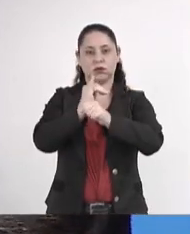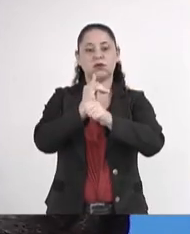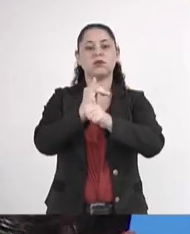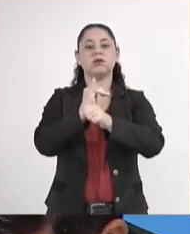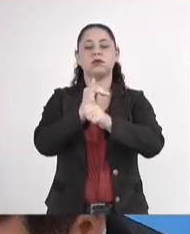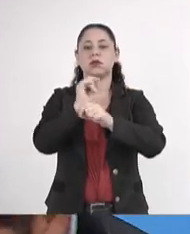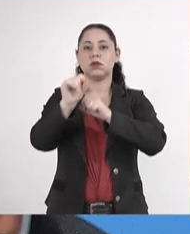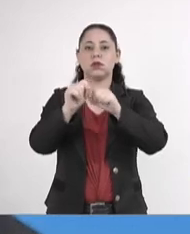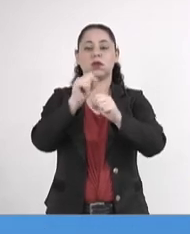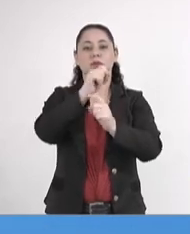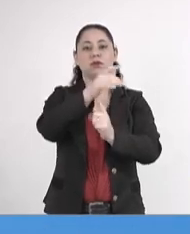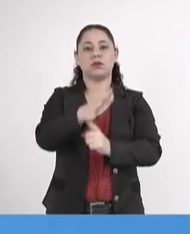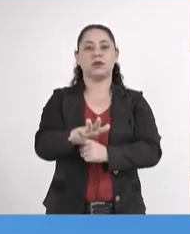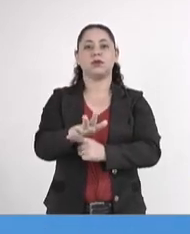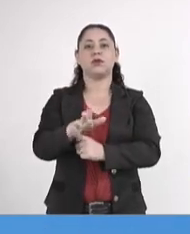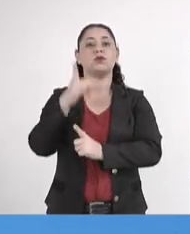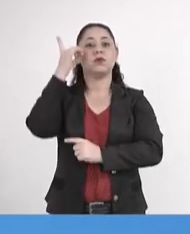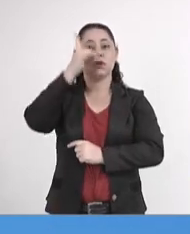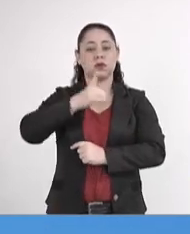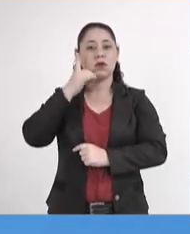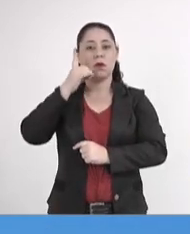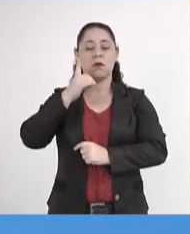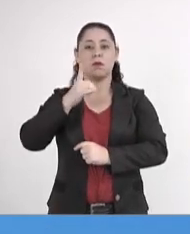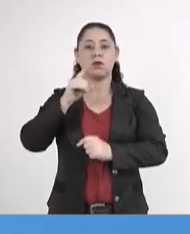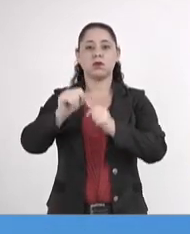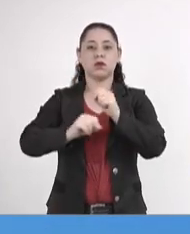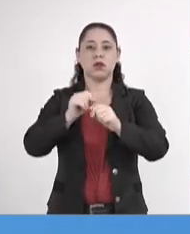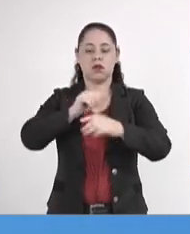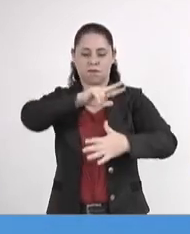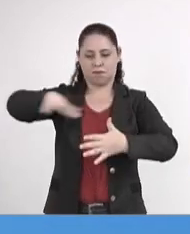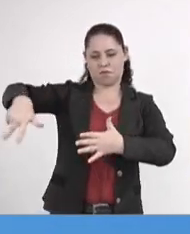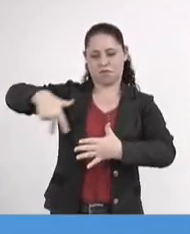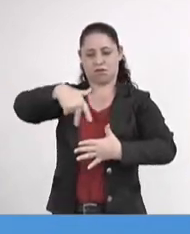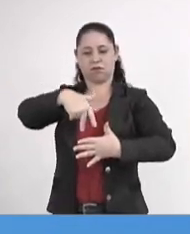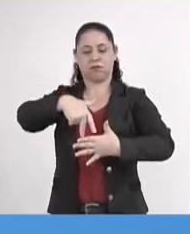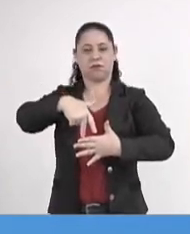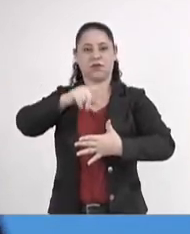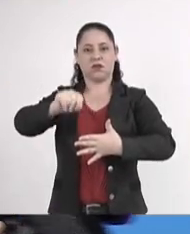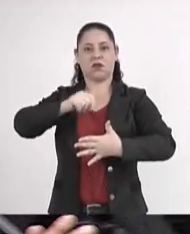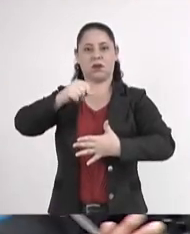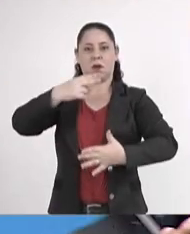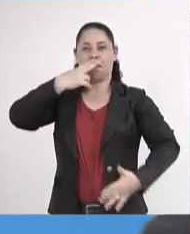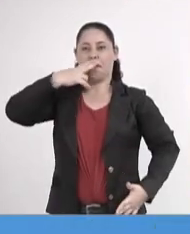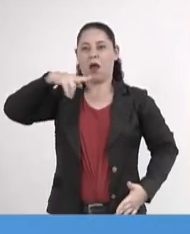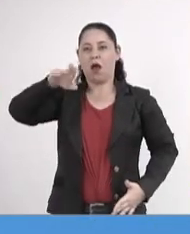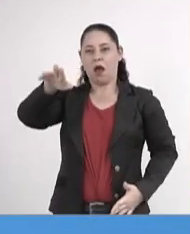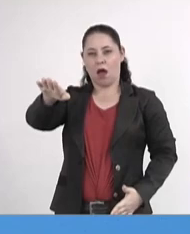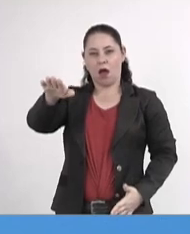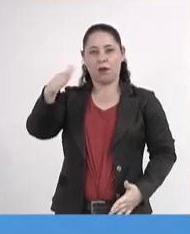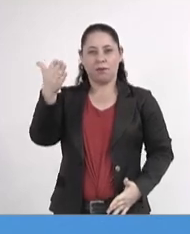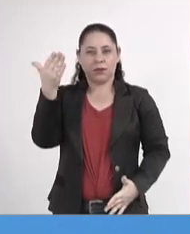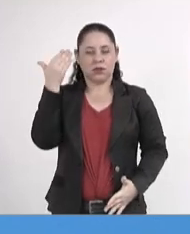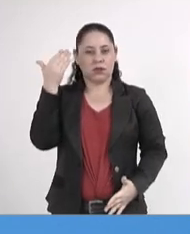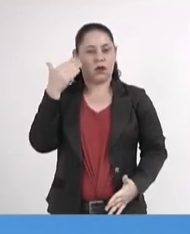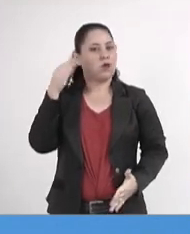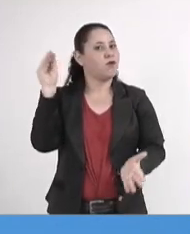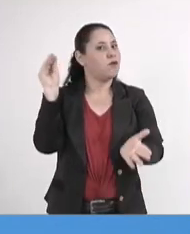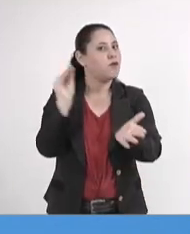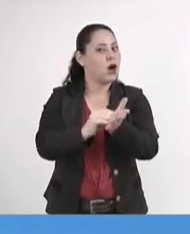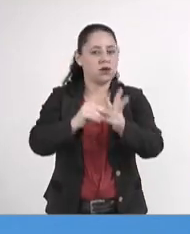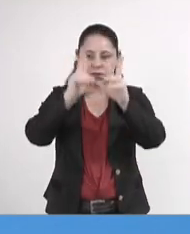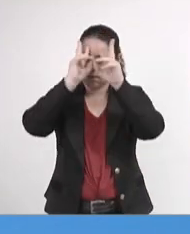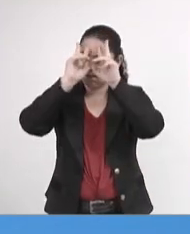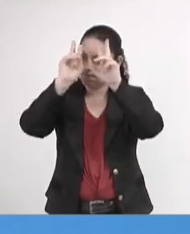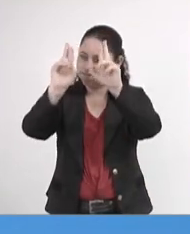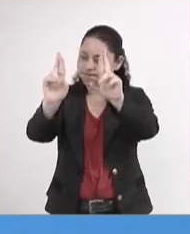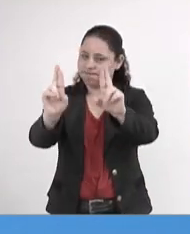publicaram que este parlamentar exaltou na tribuna da Assembleia Adolf Hitler. É uma falta de respeito